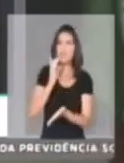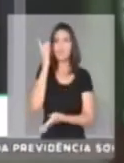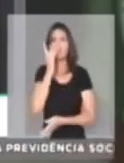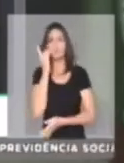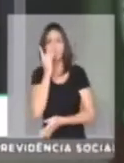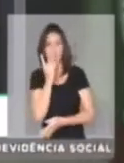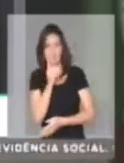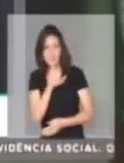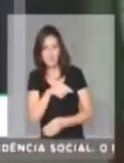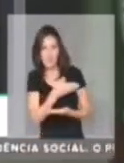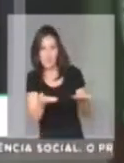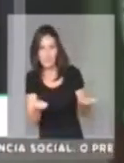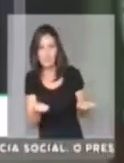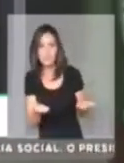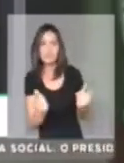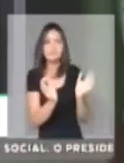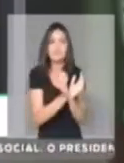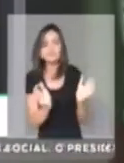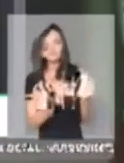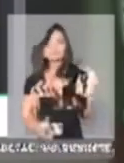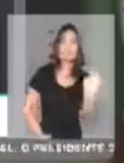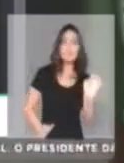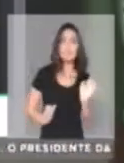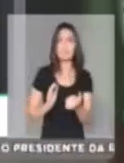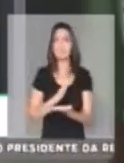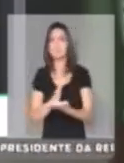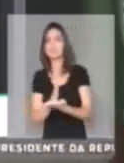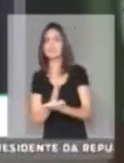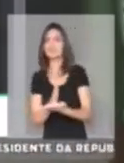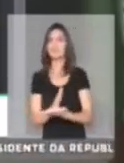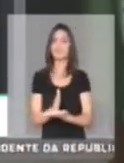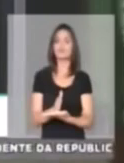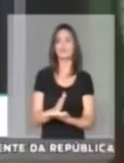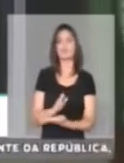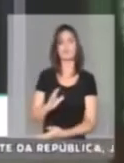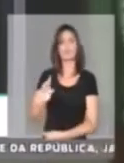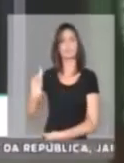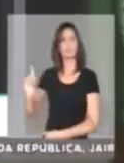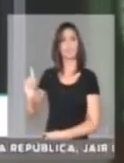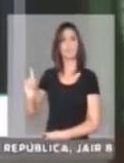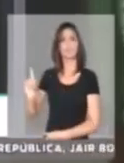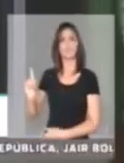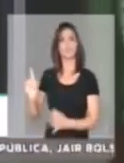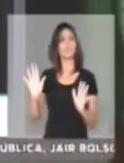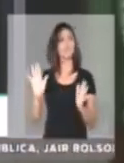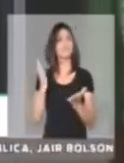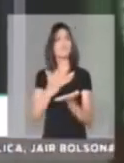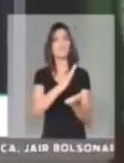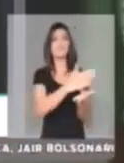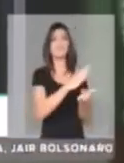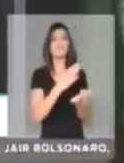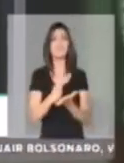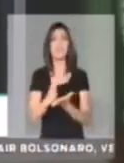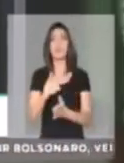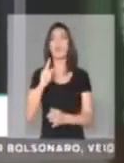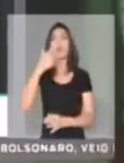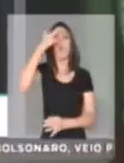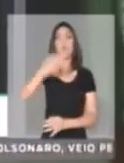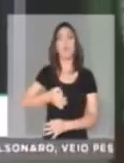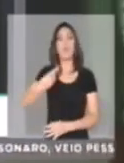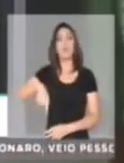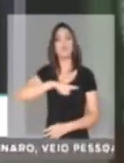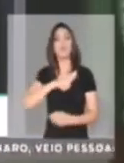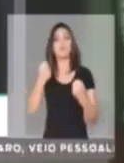político pessoal, direita, esquerda ou centro, precisamos entender que a gente precisa criar e de fato produzir uma gestão